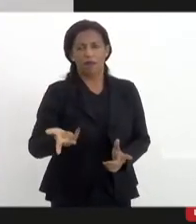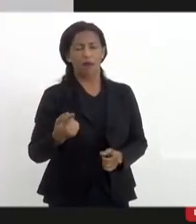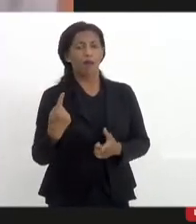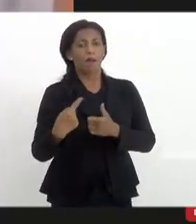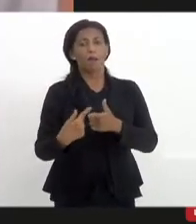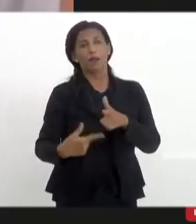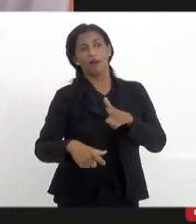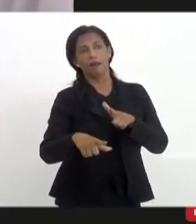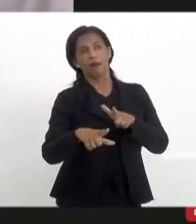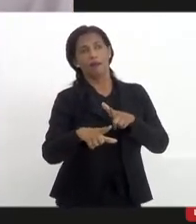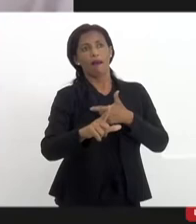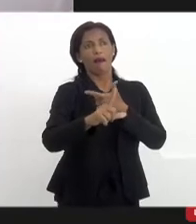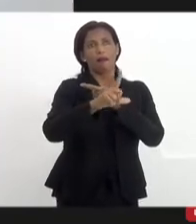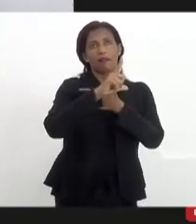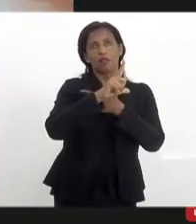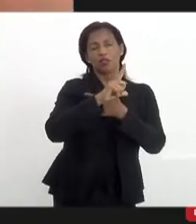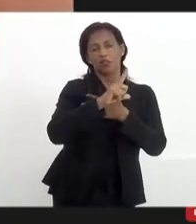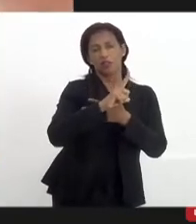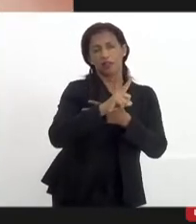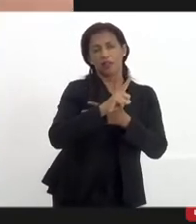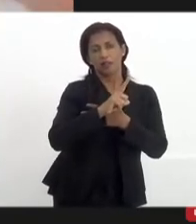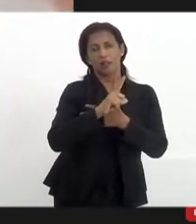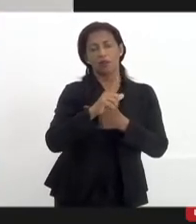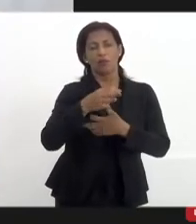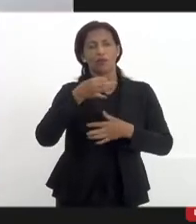porque a legislação da rádio comunitária